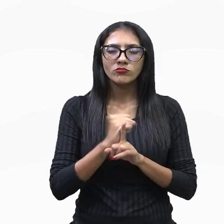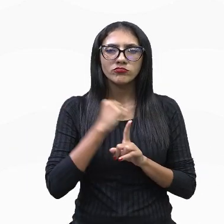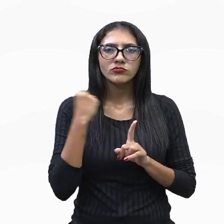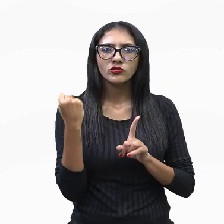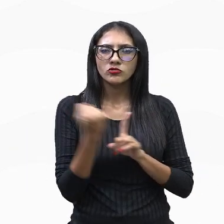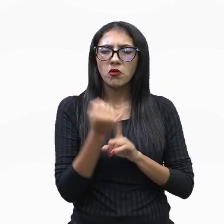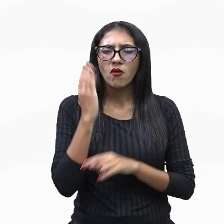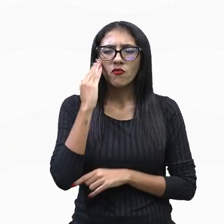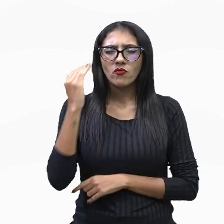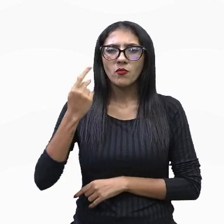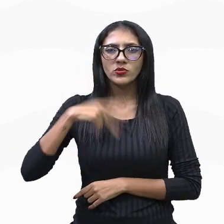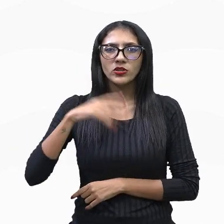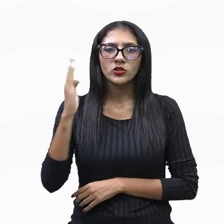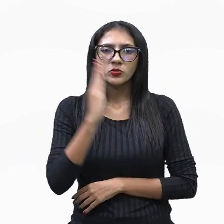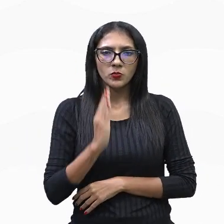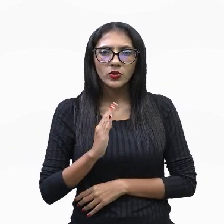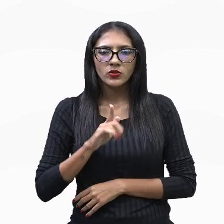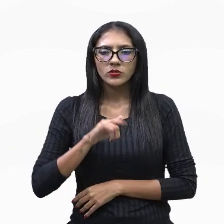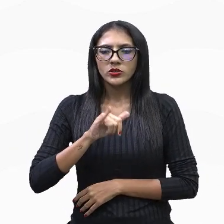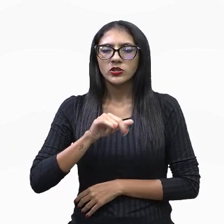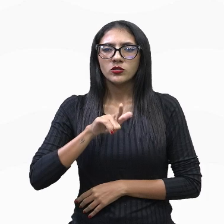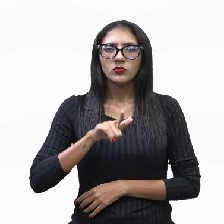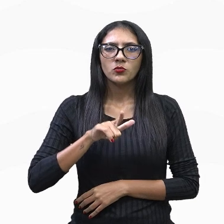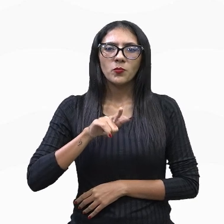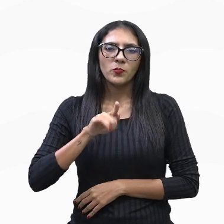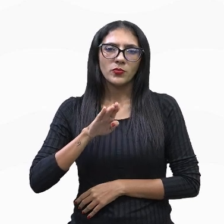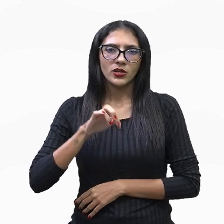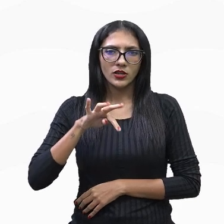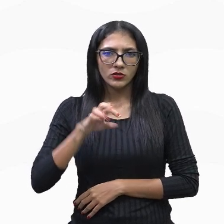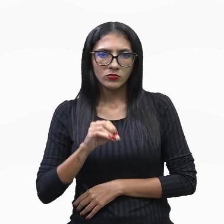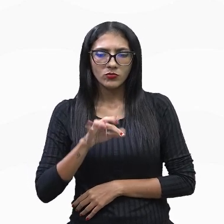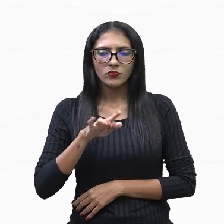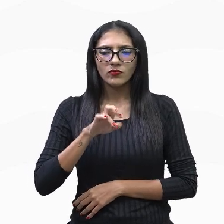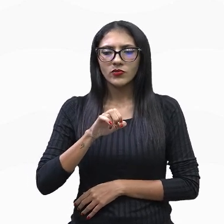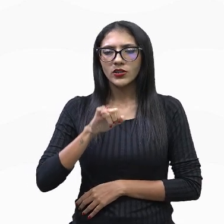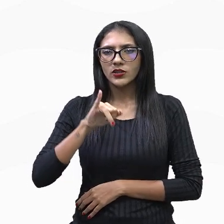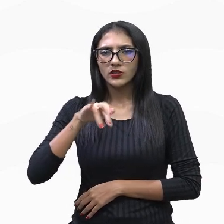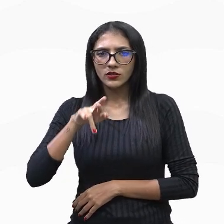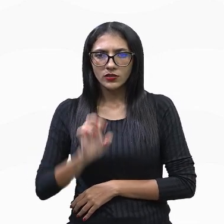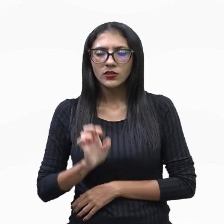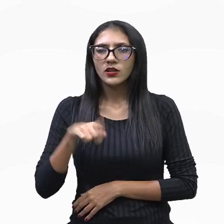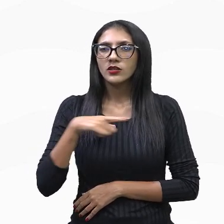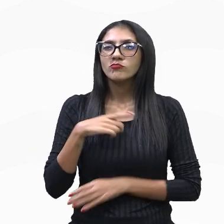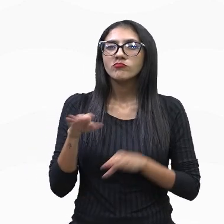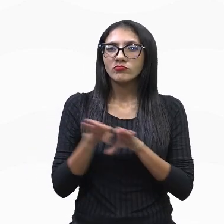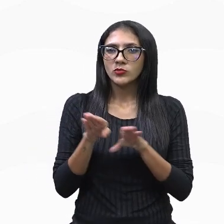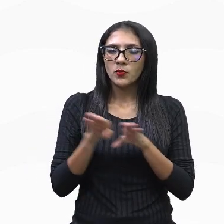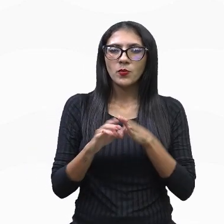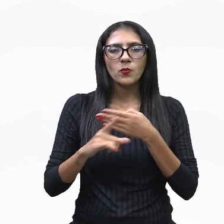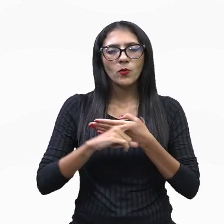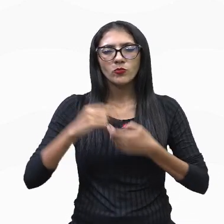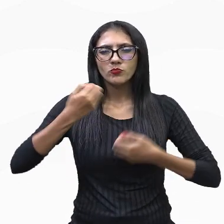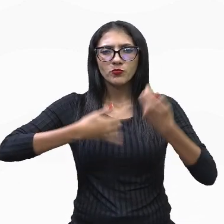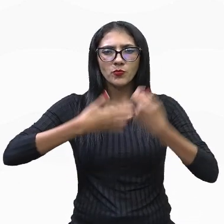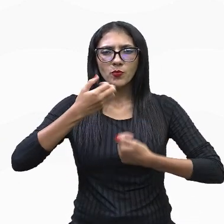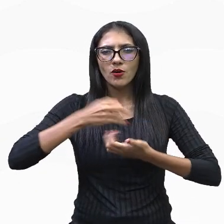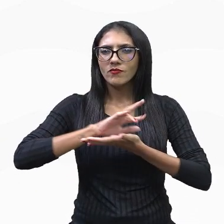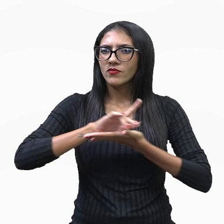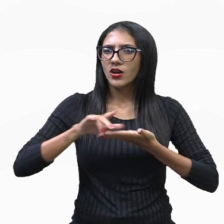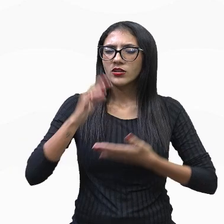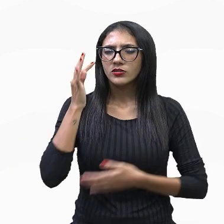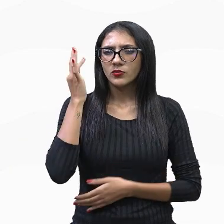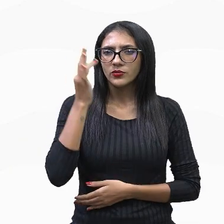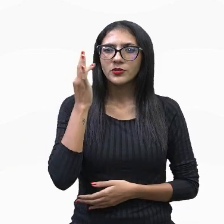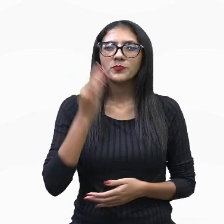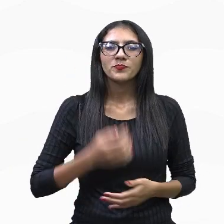importante aqui no Brasil, Gilberto Freire, vai trabalhar também essas teorias aí. Perfeito? Então, vamos